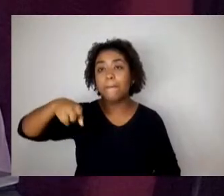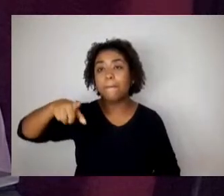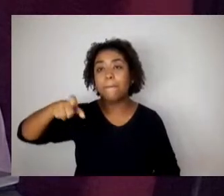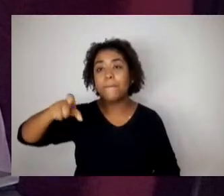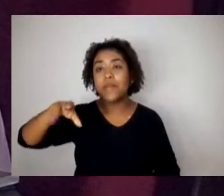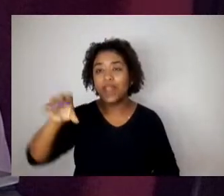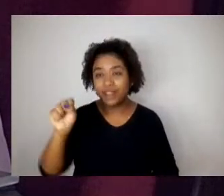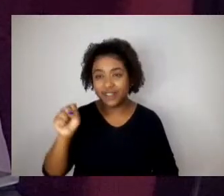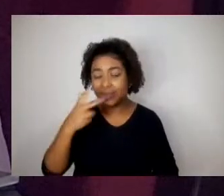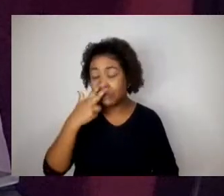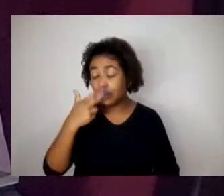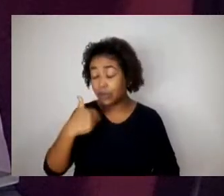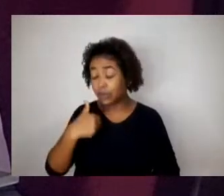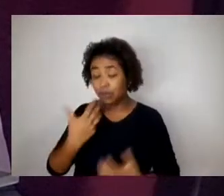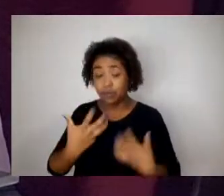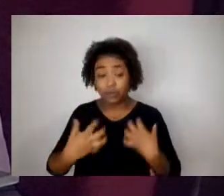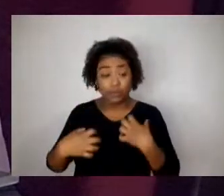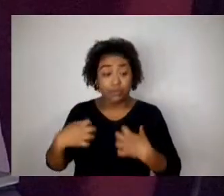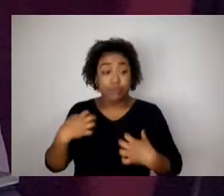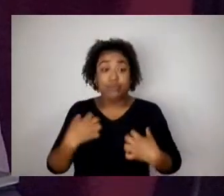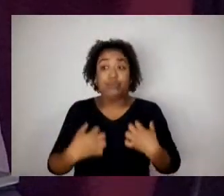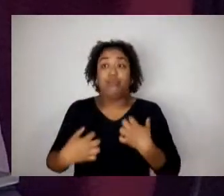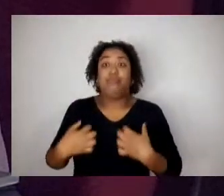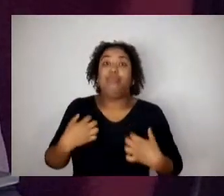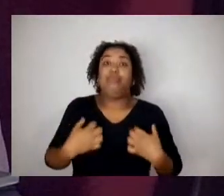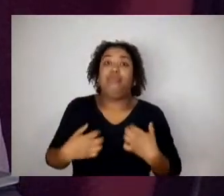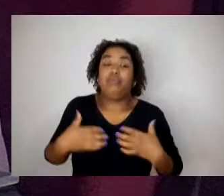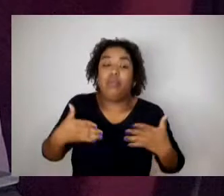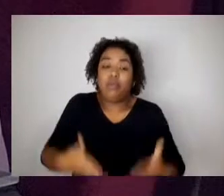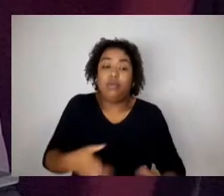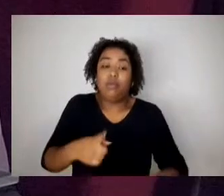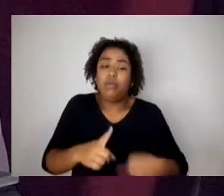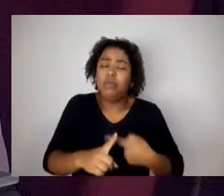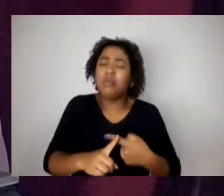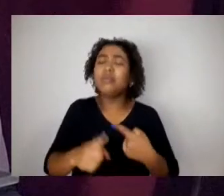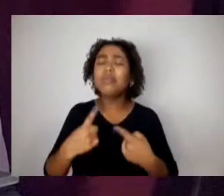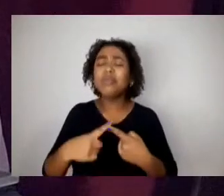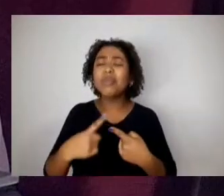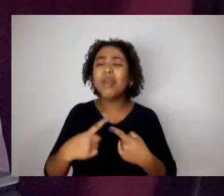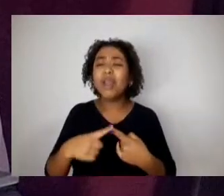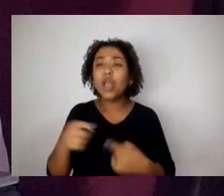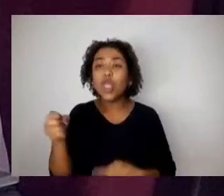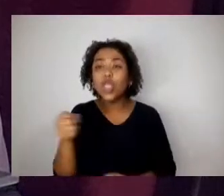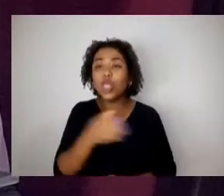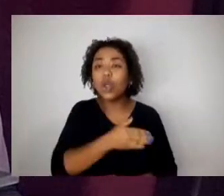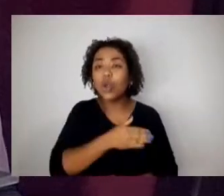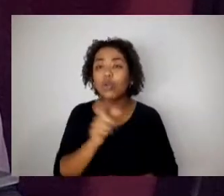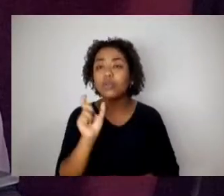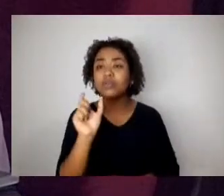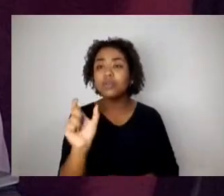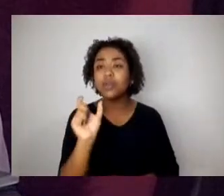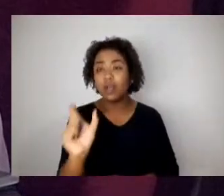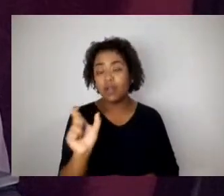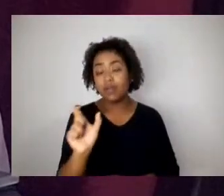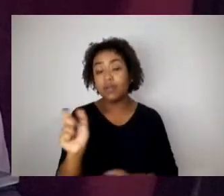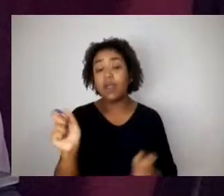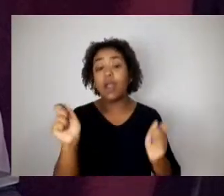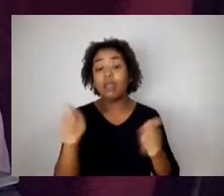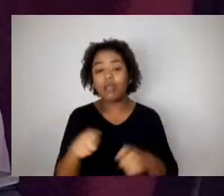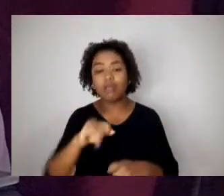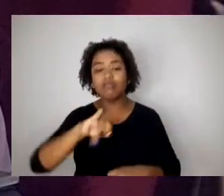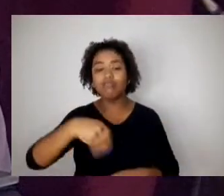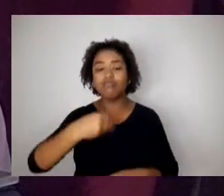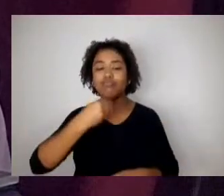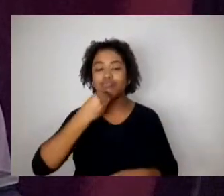neologismos, é você, na realidade, a oportunidade da criação da linguagem, tanto Murilo Mendes como o nosso